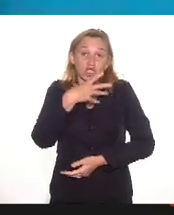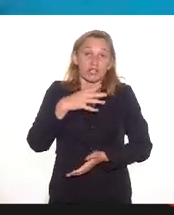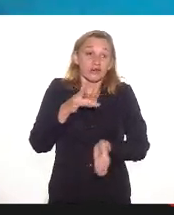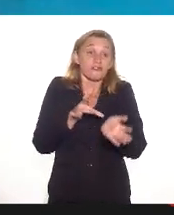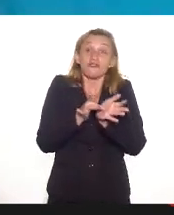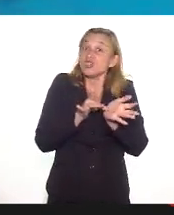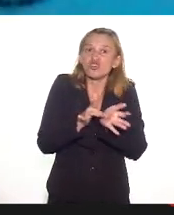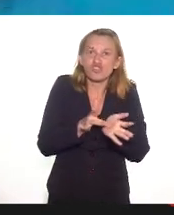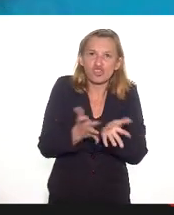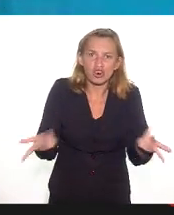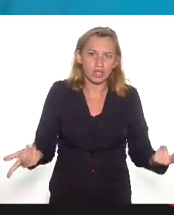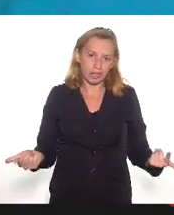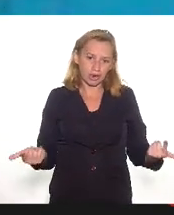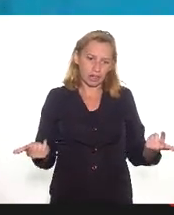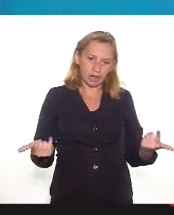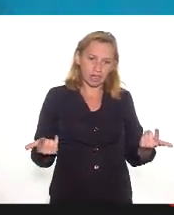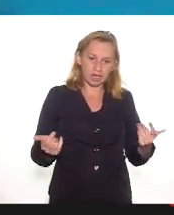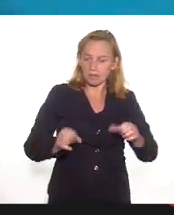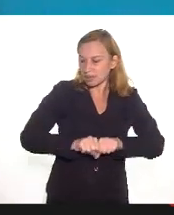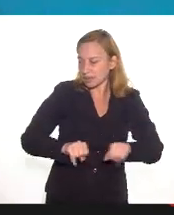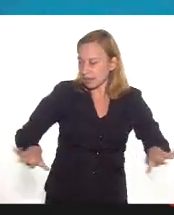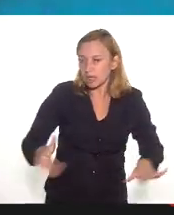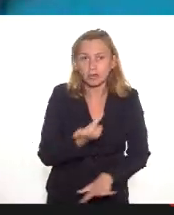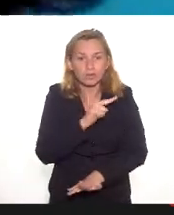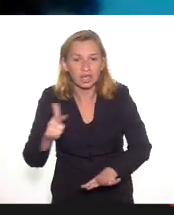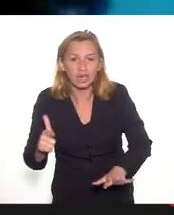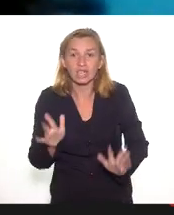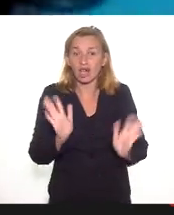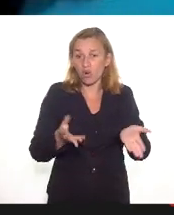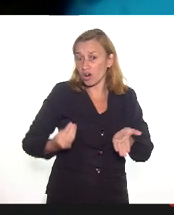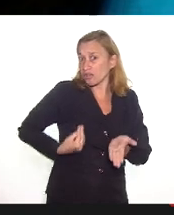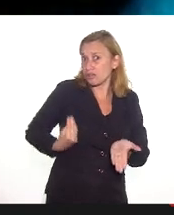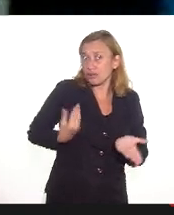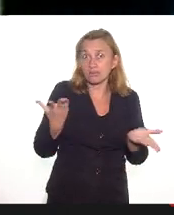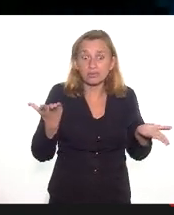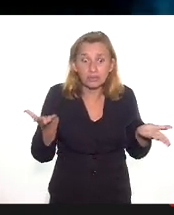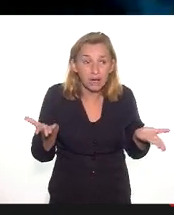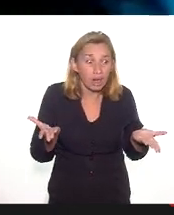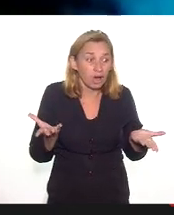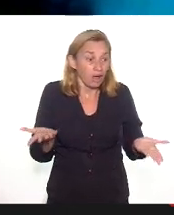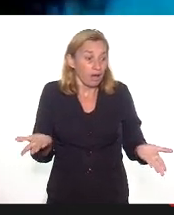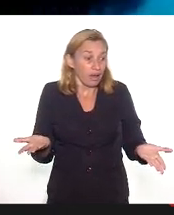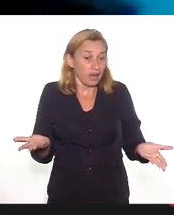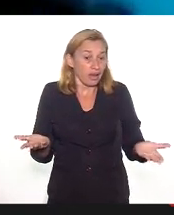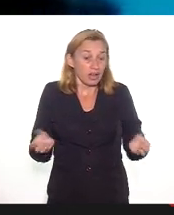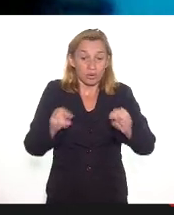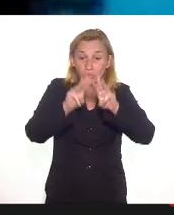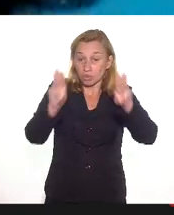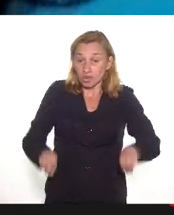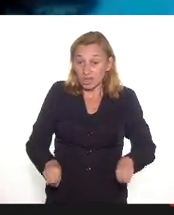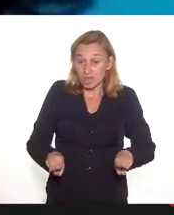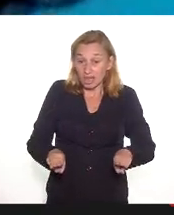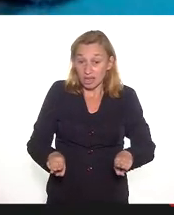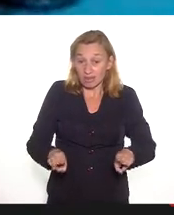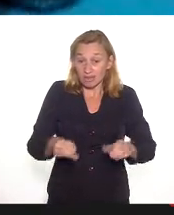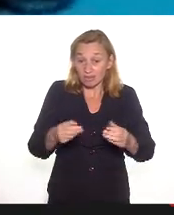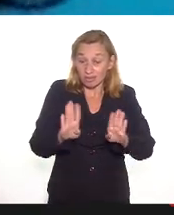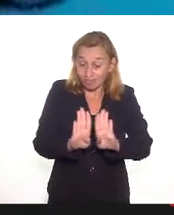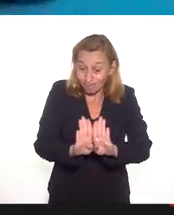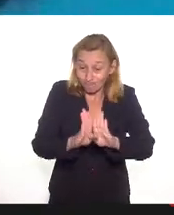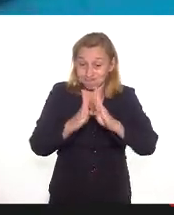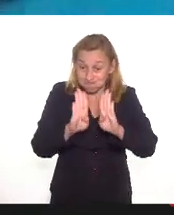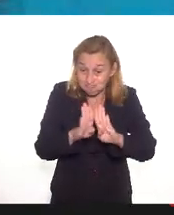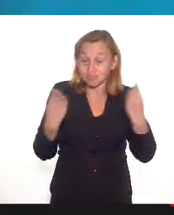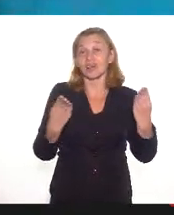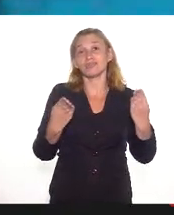o caos não existe, né, e estamos agora vivendo uma situação, né, em que os museus vão ser forçados a reabrir ao público,